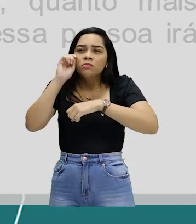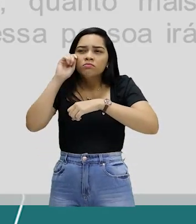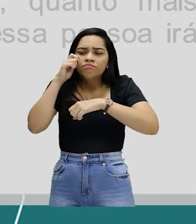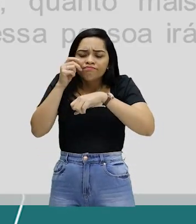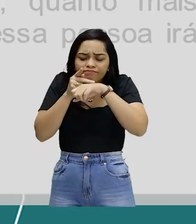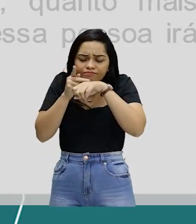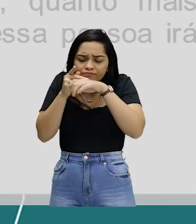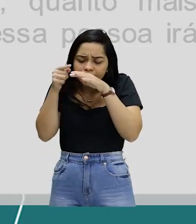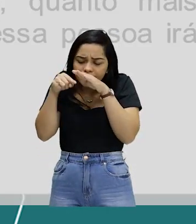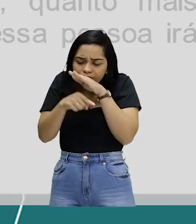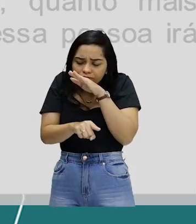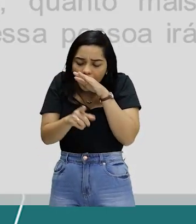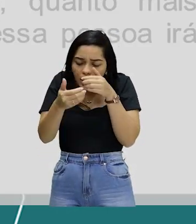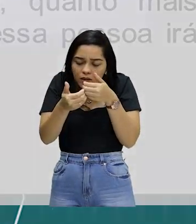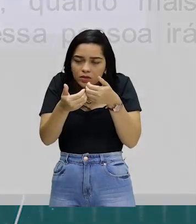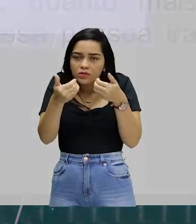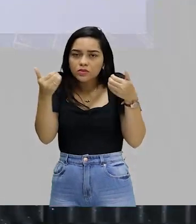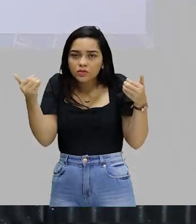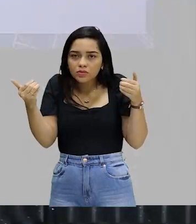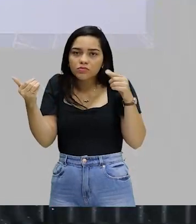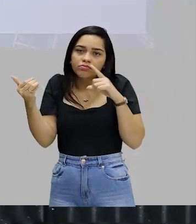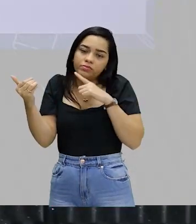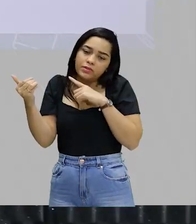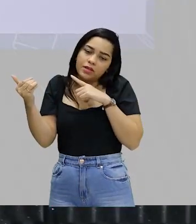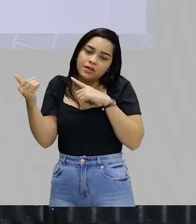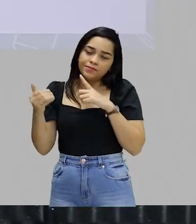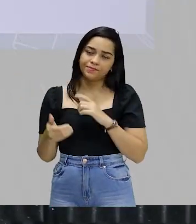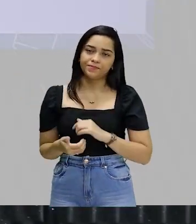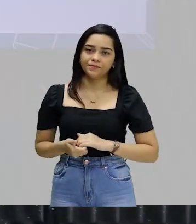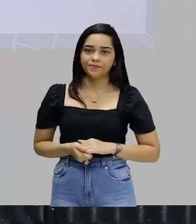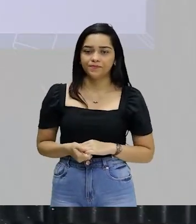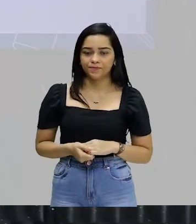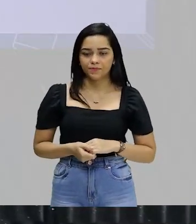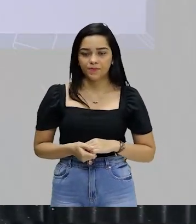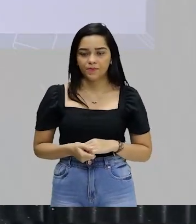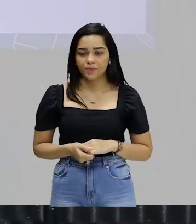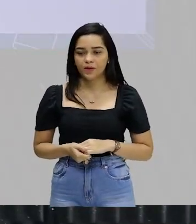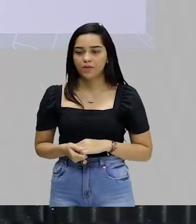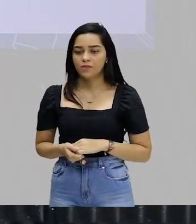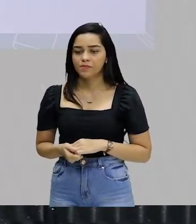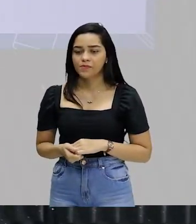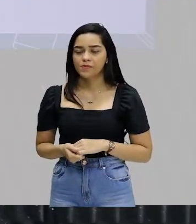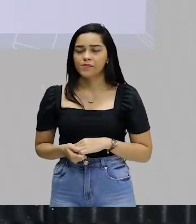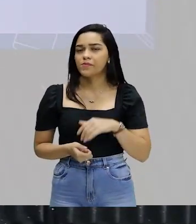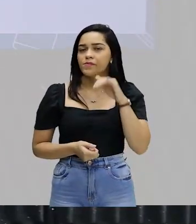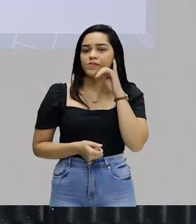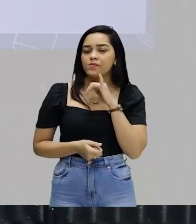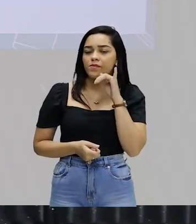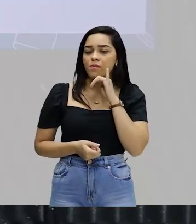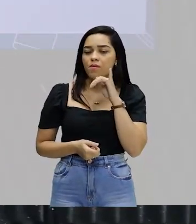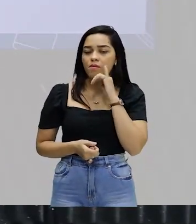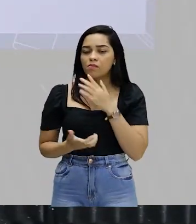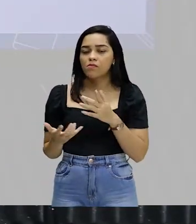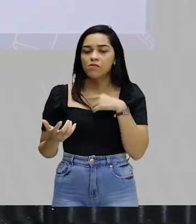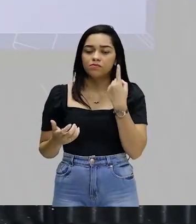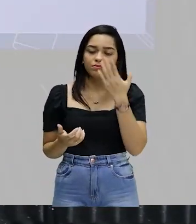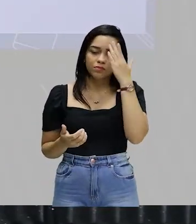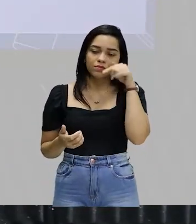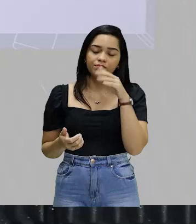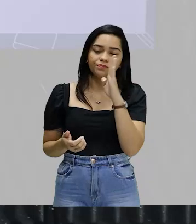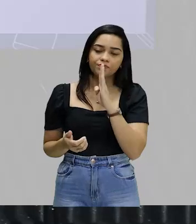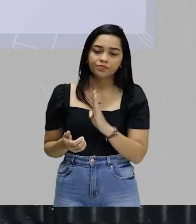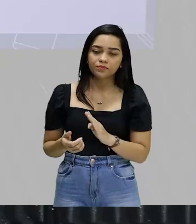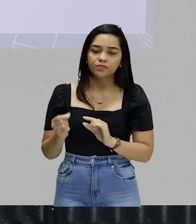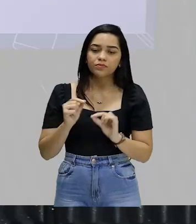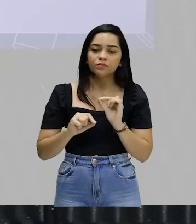mais exclusão e discriminação essa pessoa irá sofrer. Certo? Então, por exemplo, a gente sabe que no Brasil a